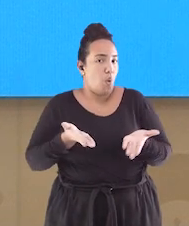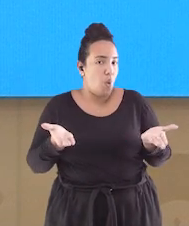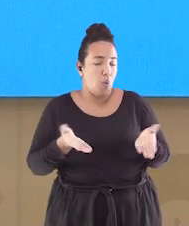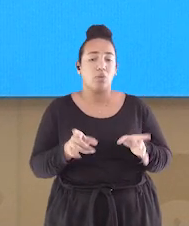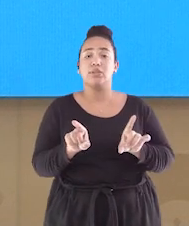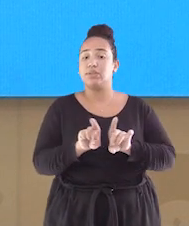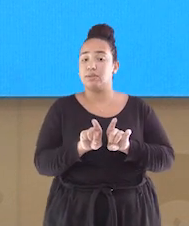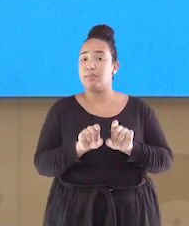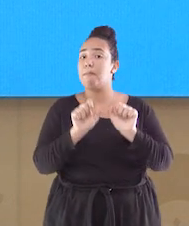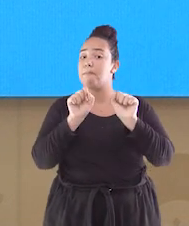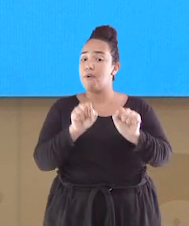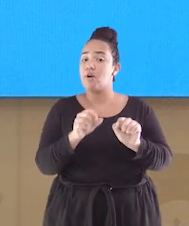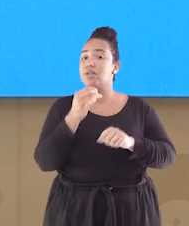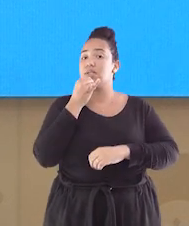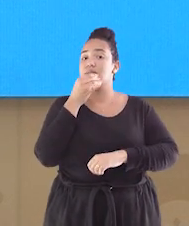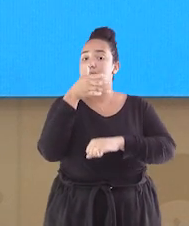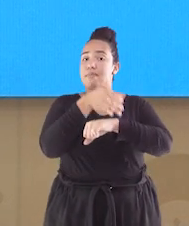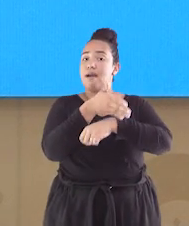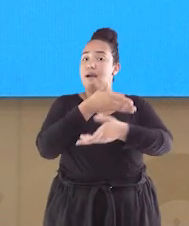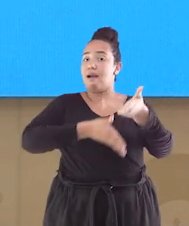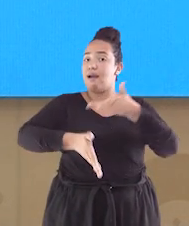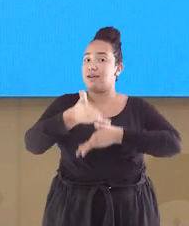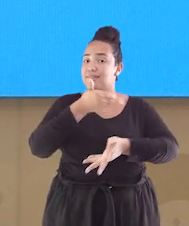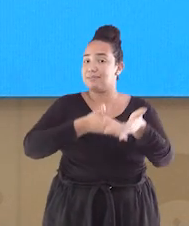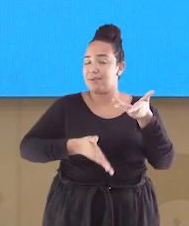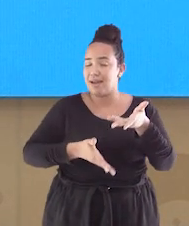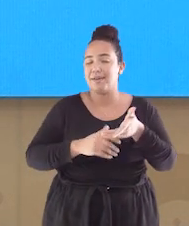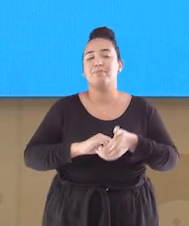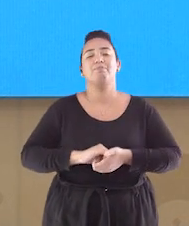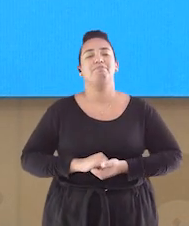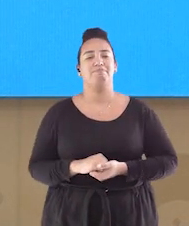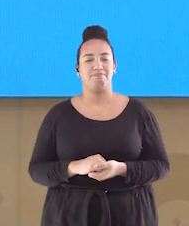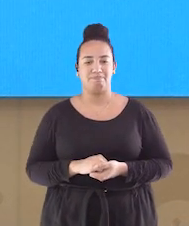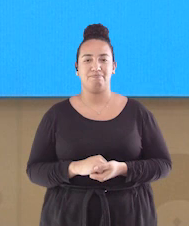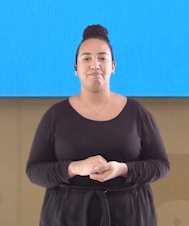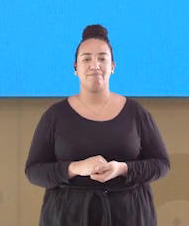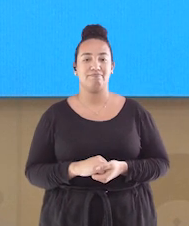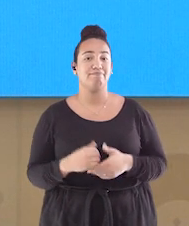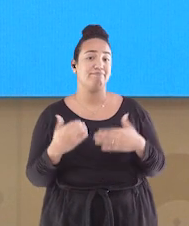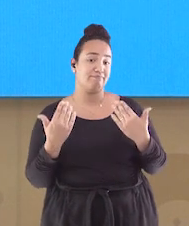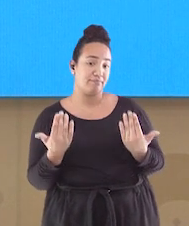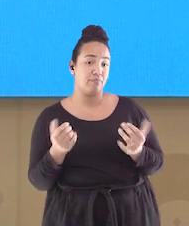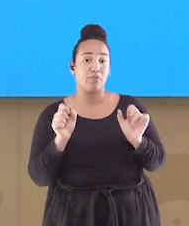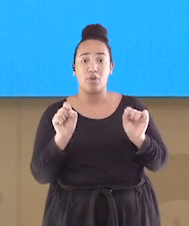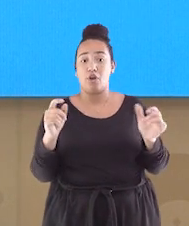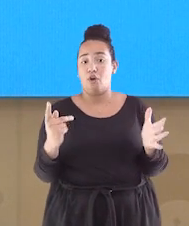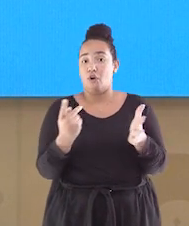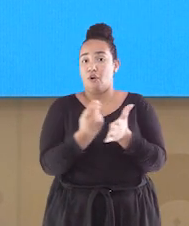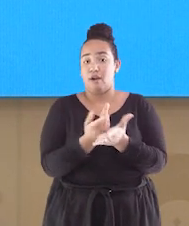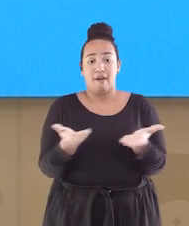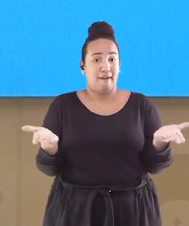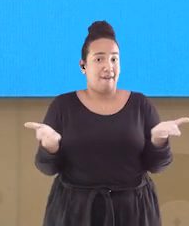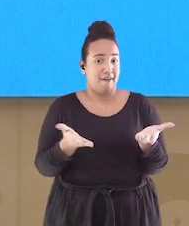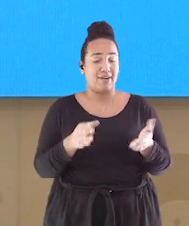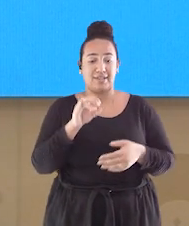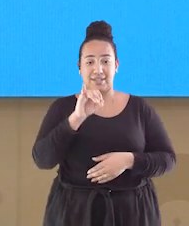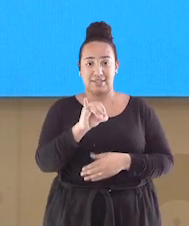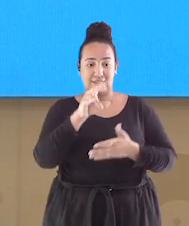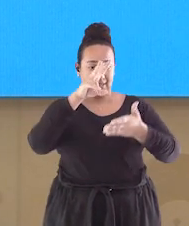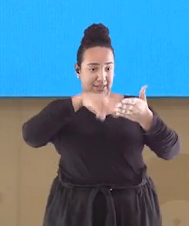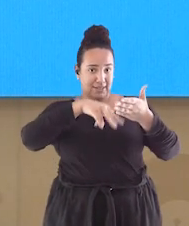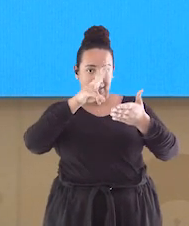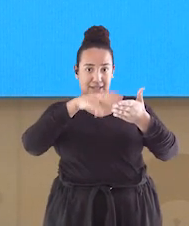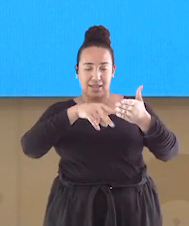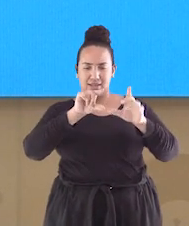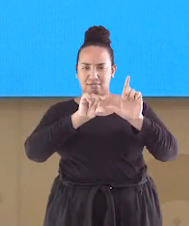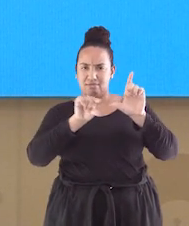forma, pode participar dessa realidade. É o que pode acontecer agora. Ao ler a manchete e a